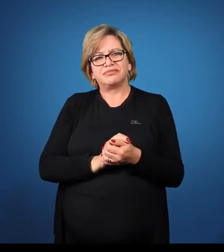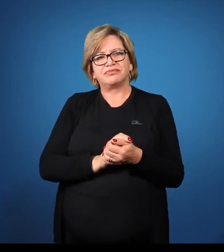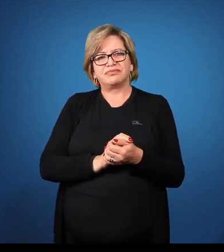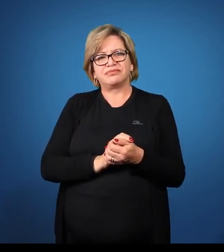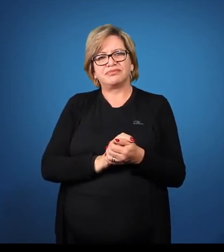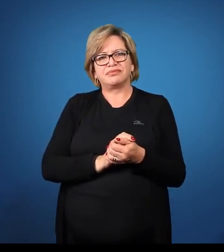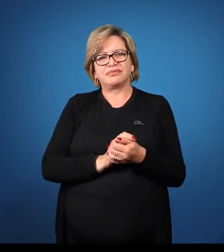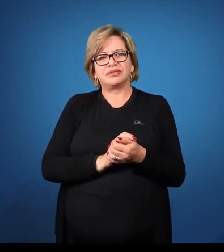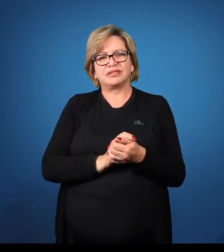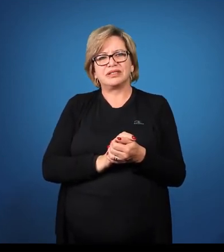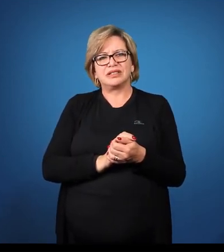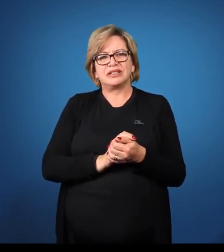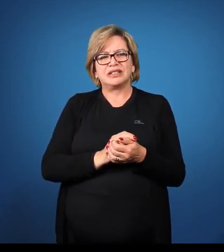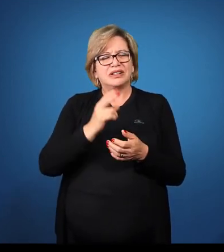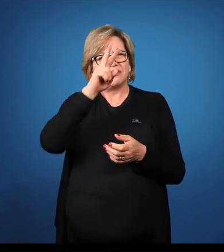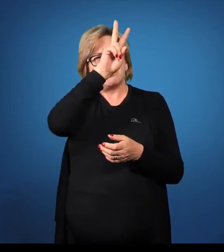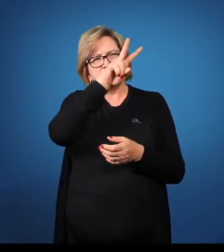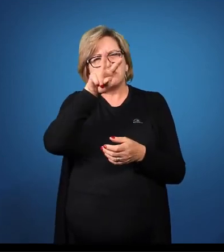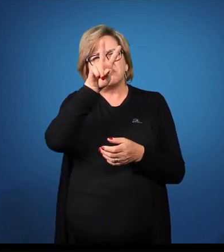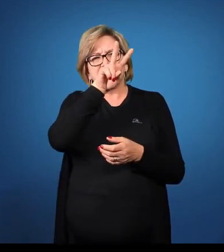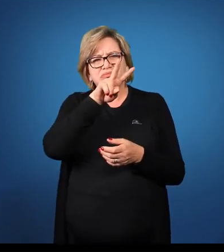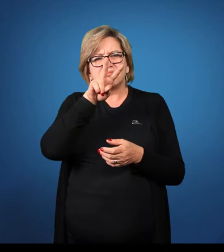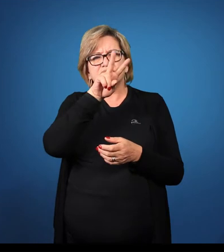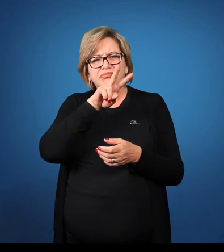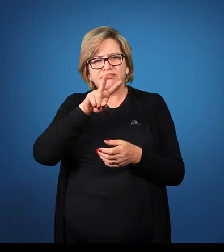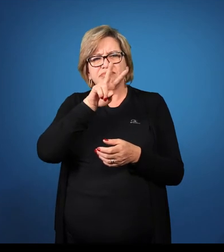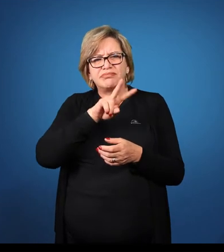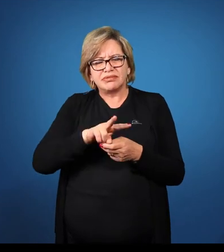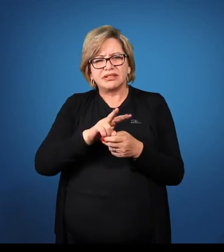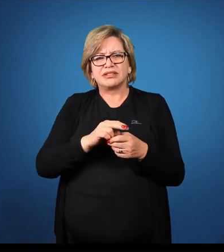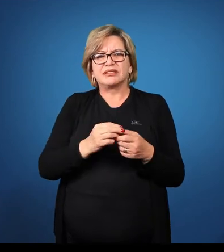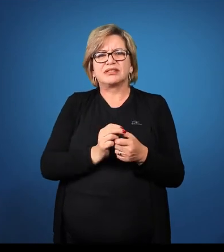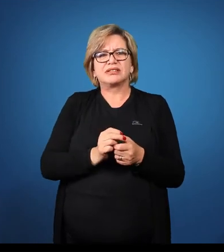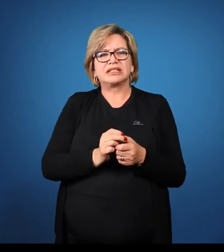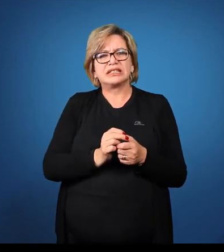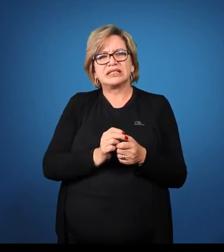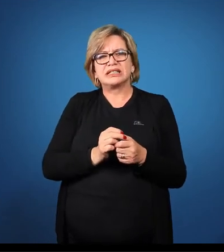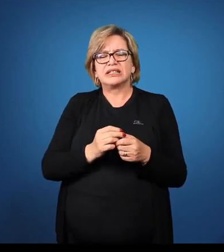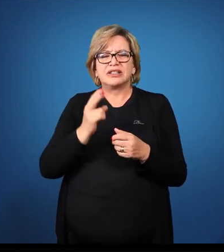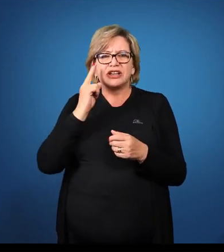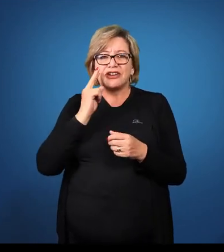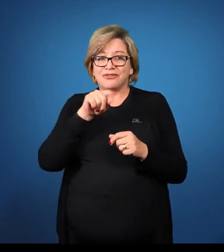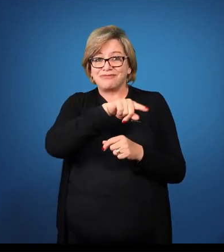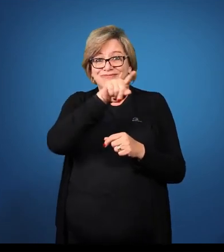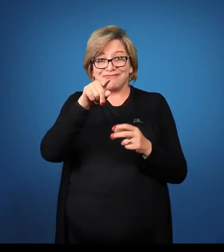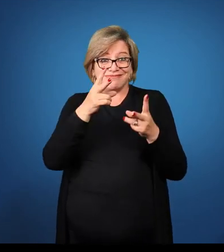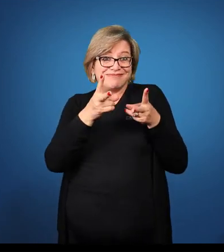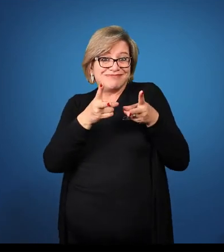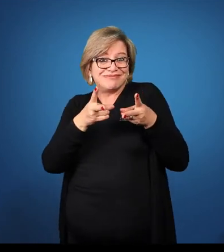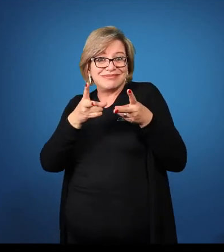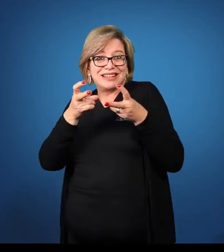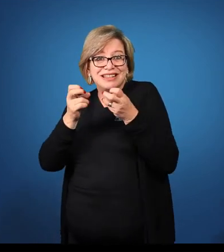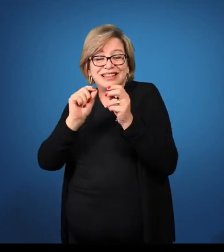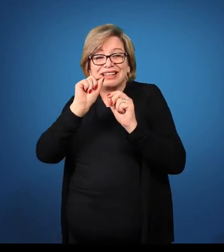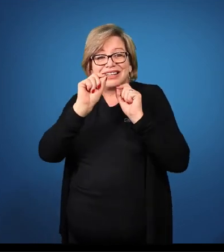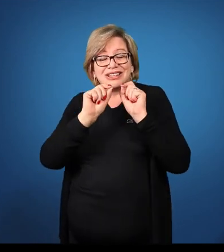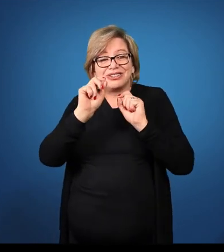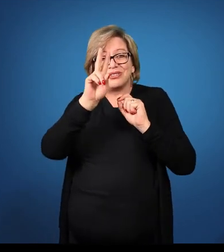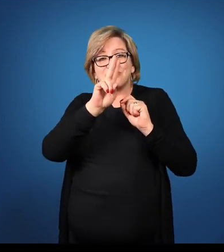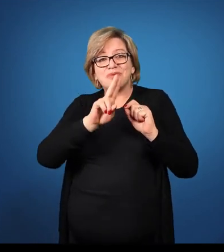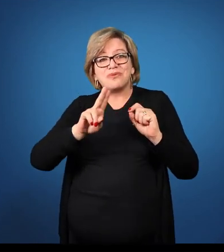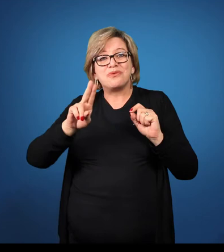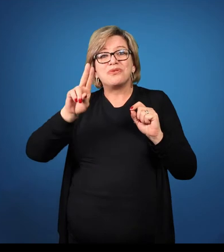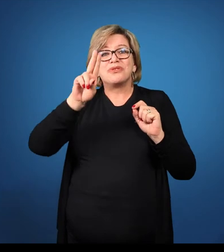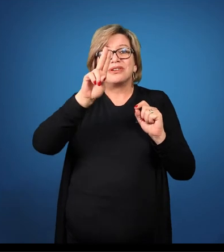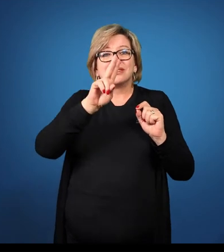Facilis. Dificilis. Similis. Humilis. Veja, forma-se o